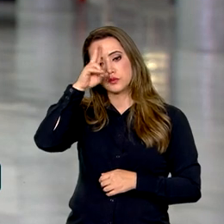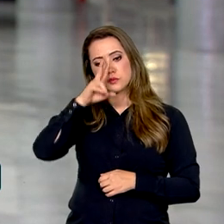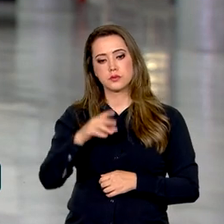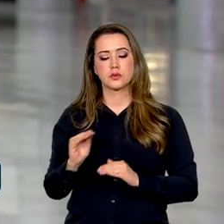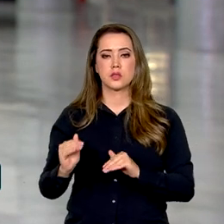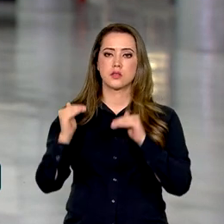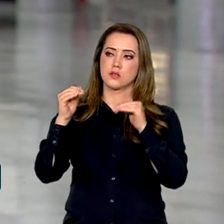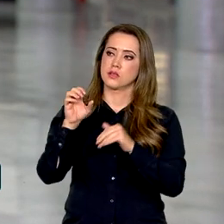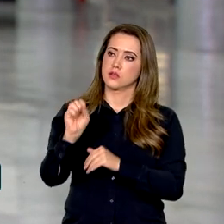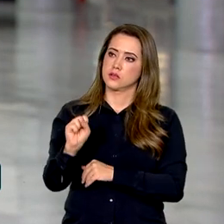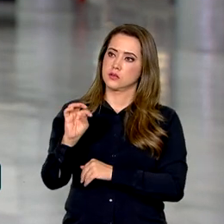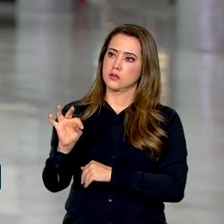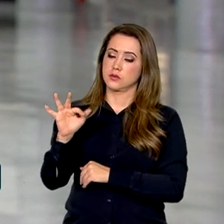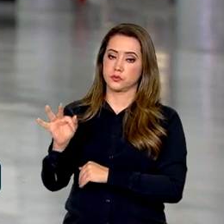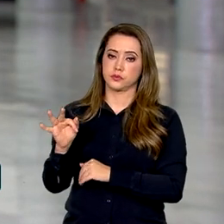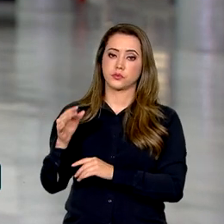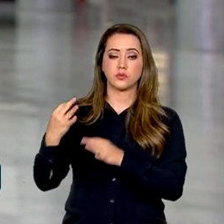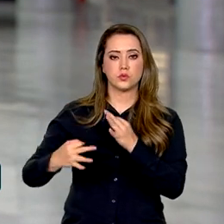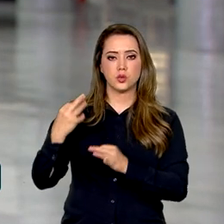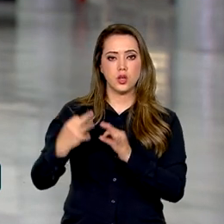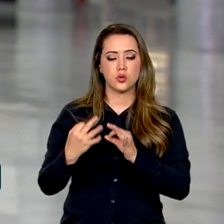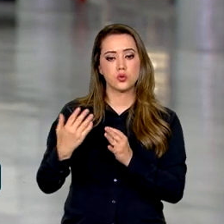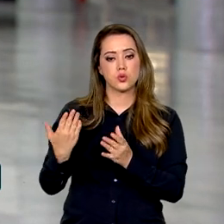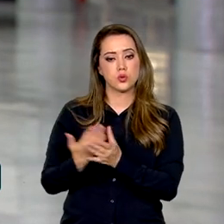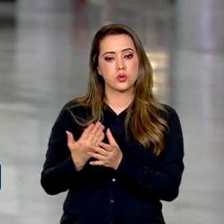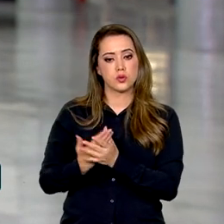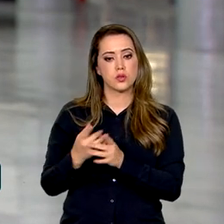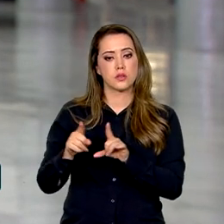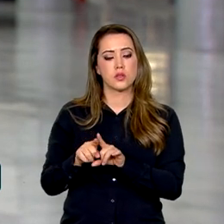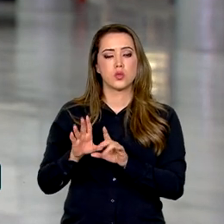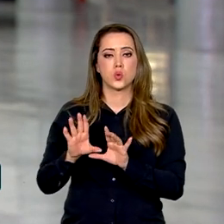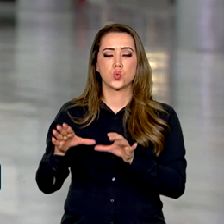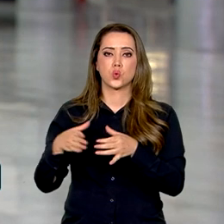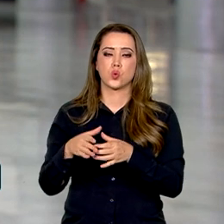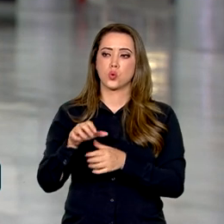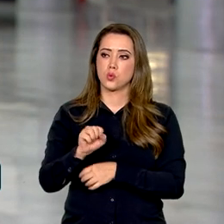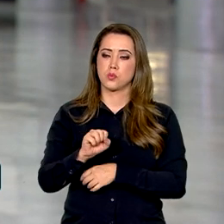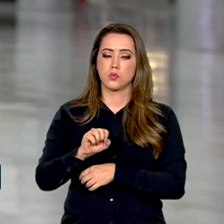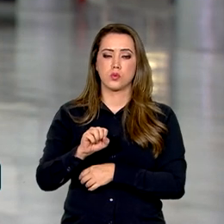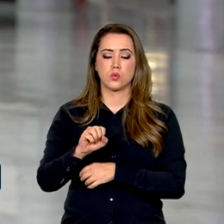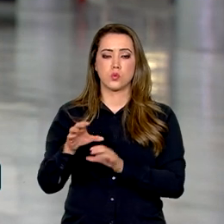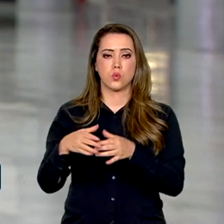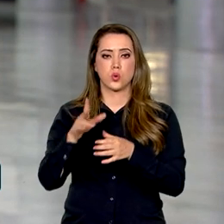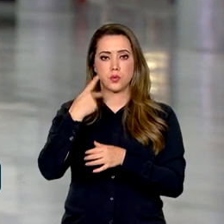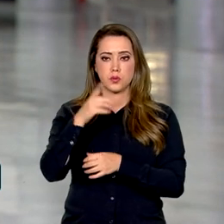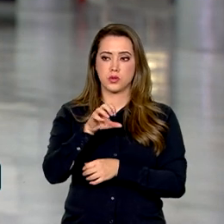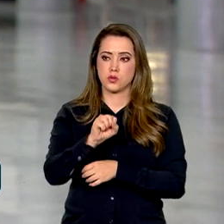está julgando a ação apresentada em 2014 pelo Partido Solidariedade, em que questiona a